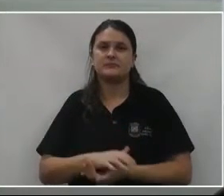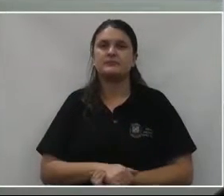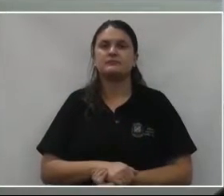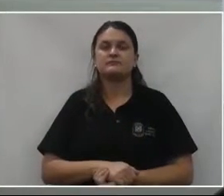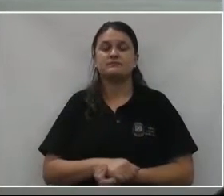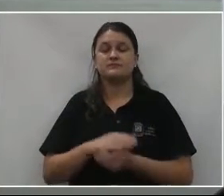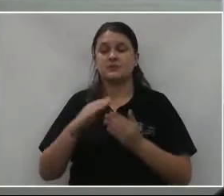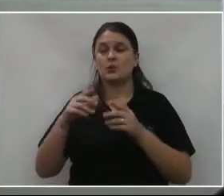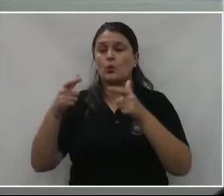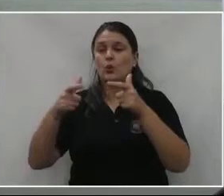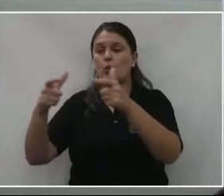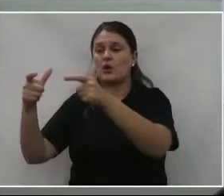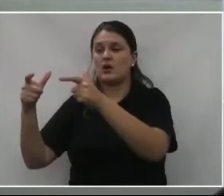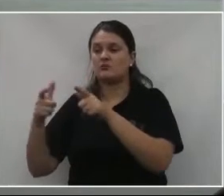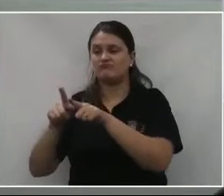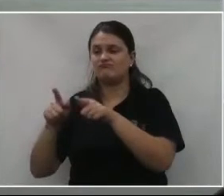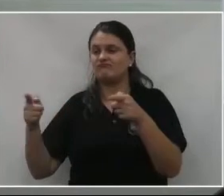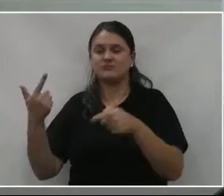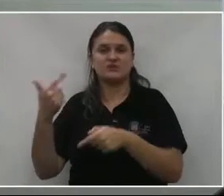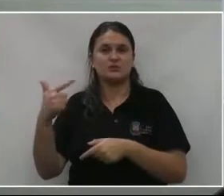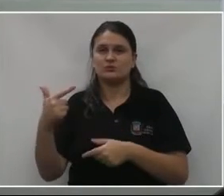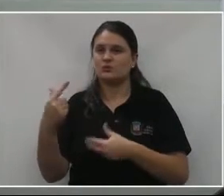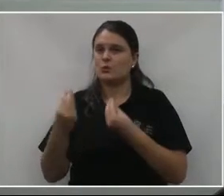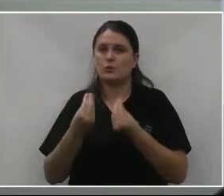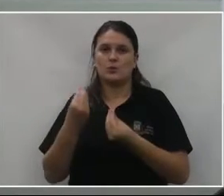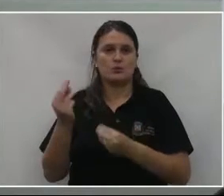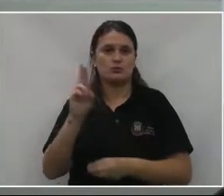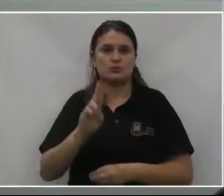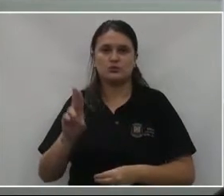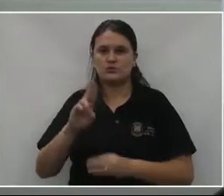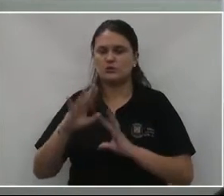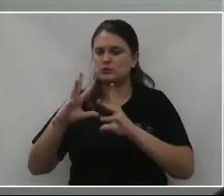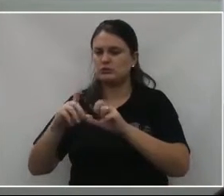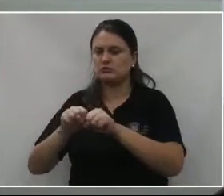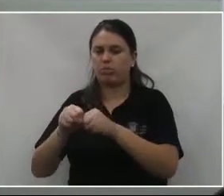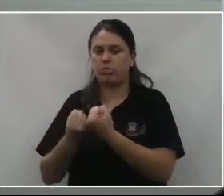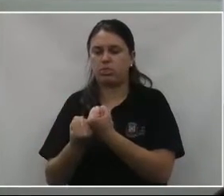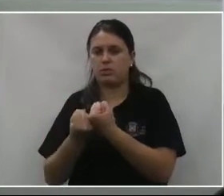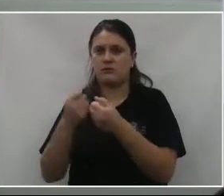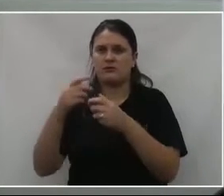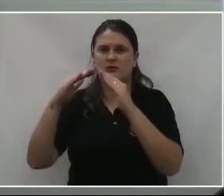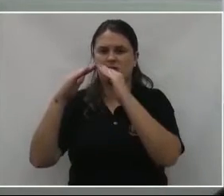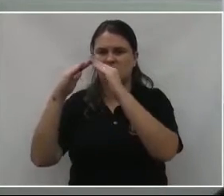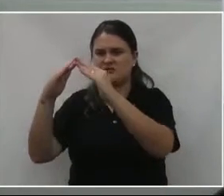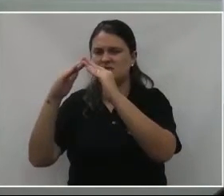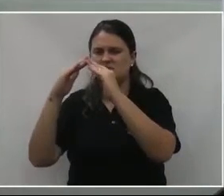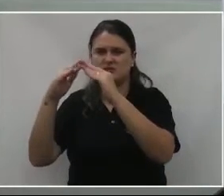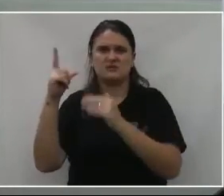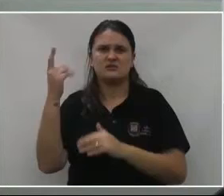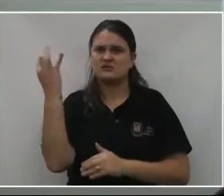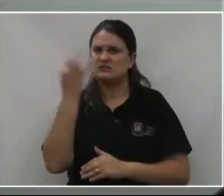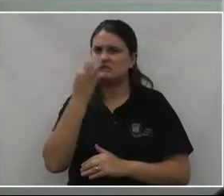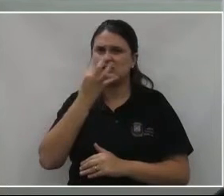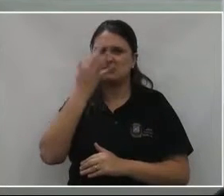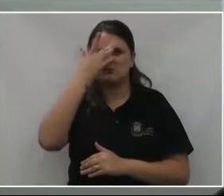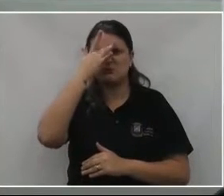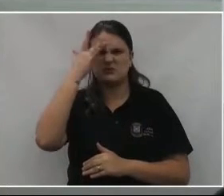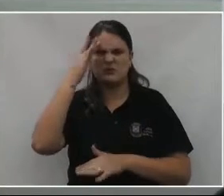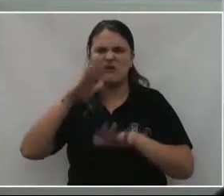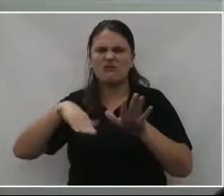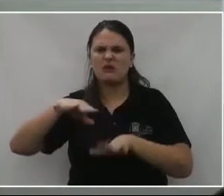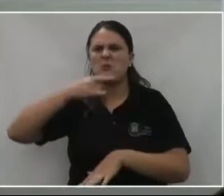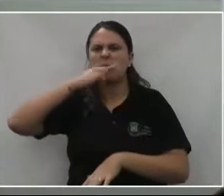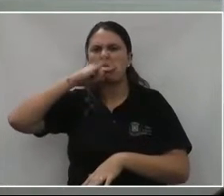Os quiosques, não tem como usar. Totalmente podre, as telhas, com certeza o pessoal de certo toma umas